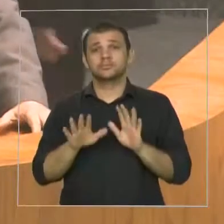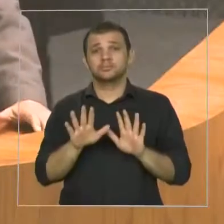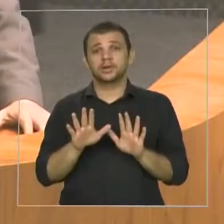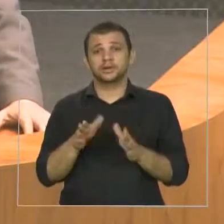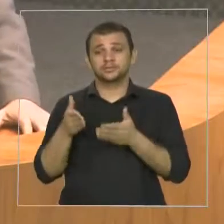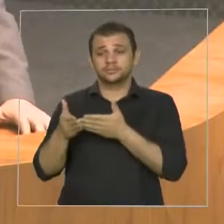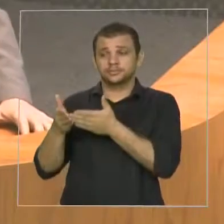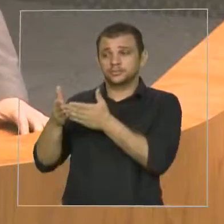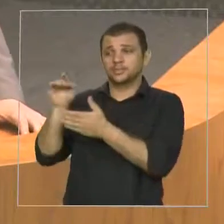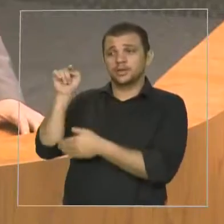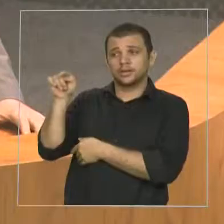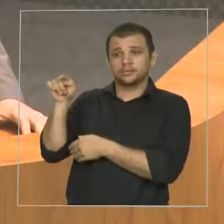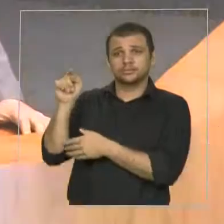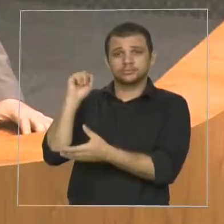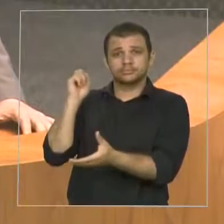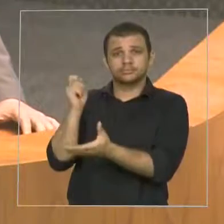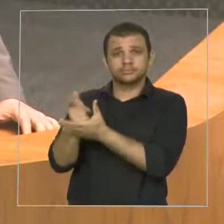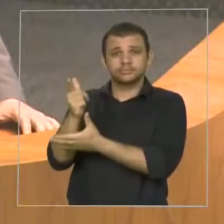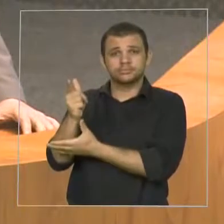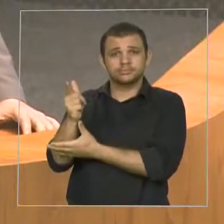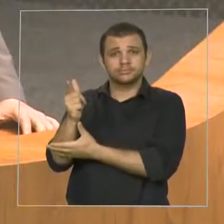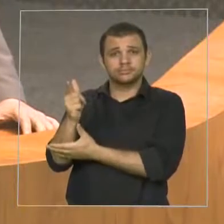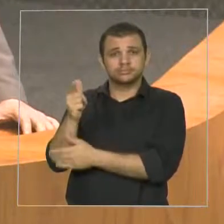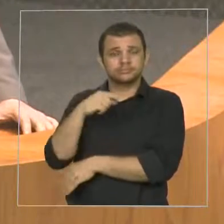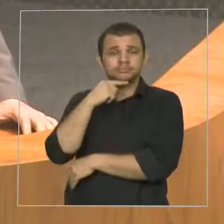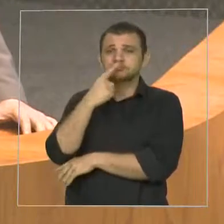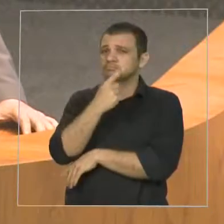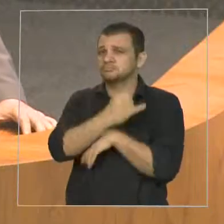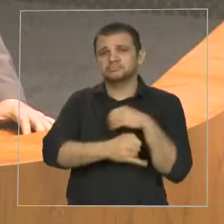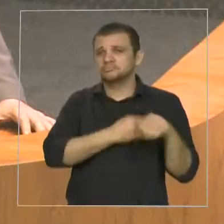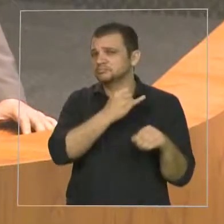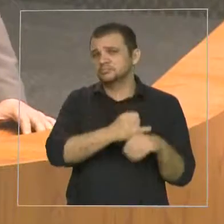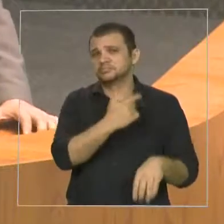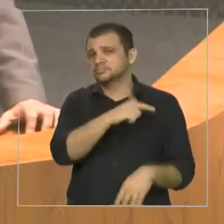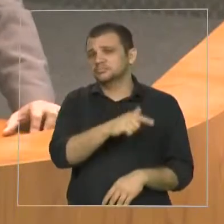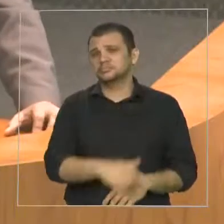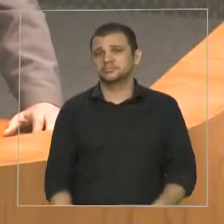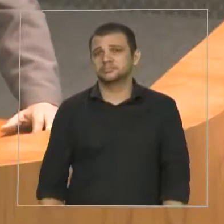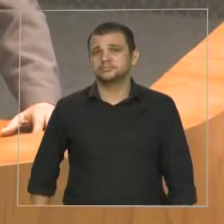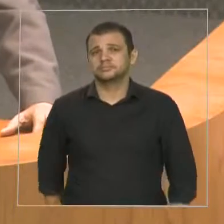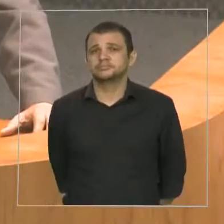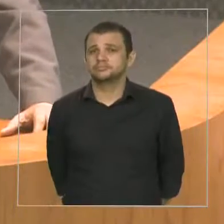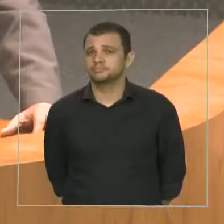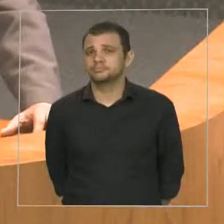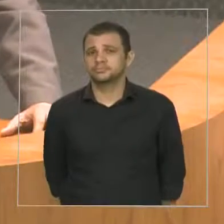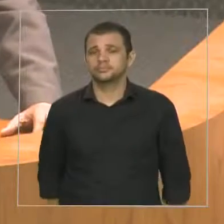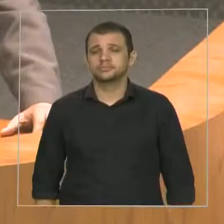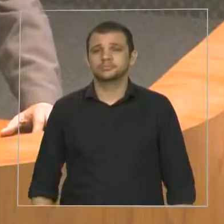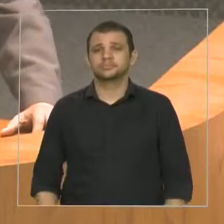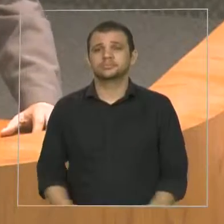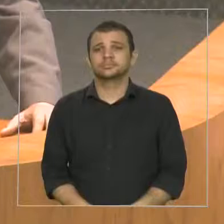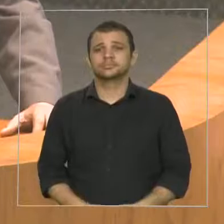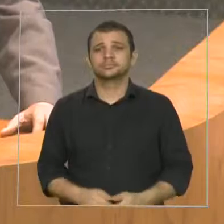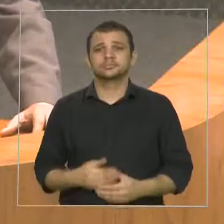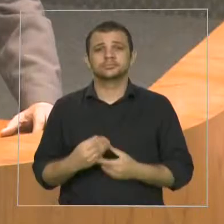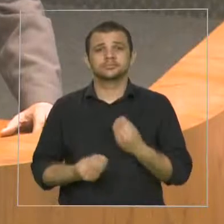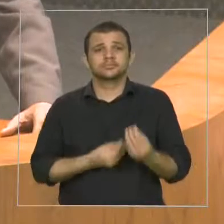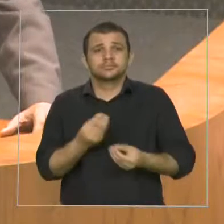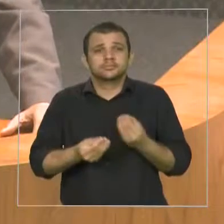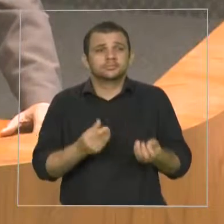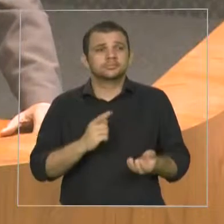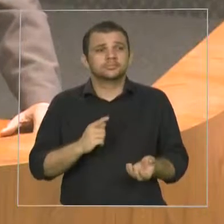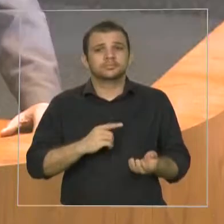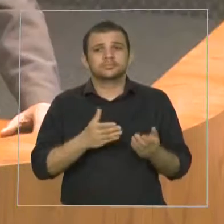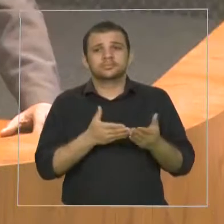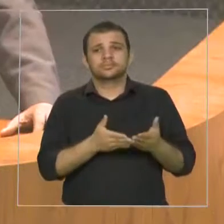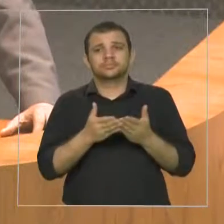consegue comprar uma passagem de avião, perdão, de ferribolte, para fazer uma travessia